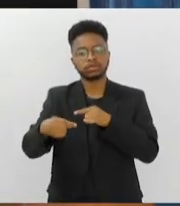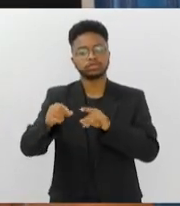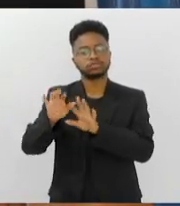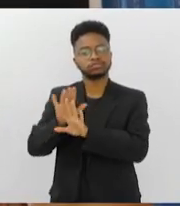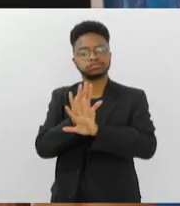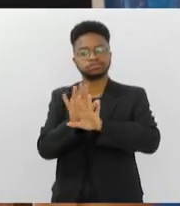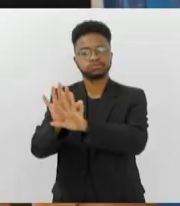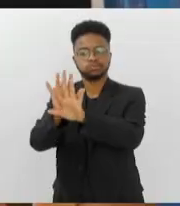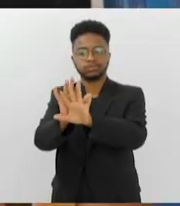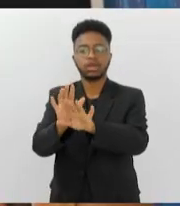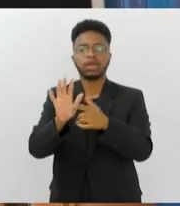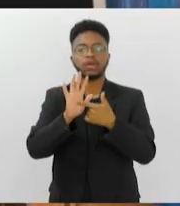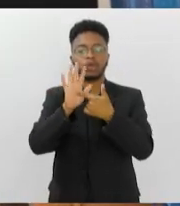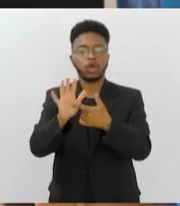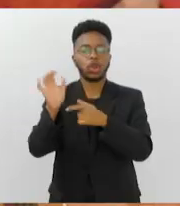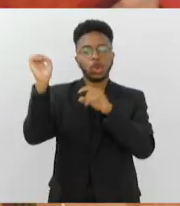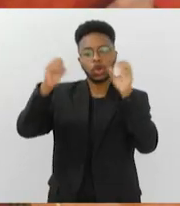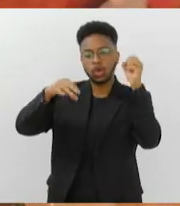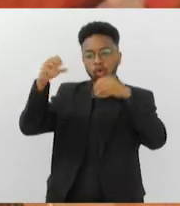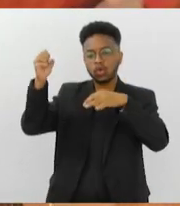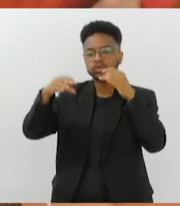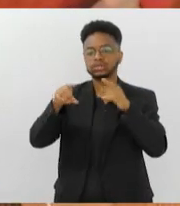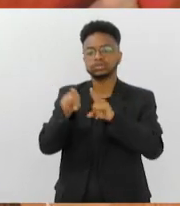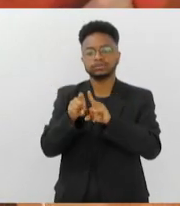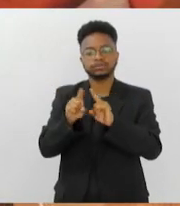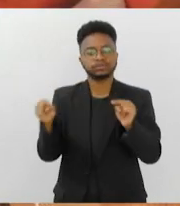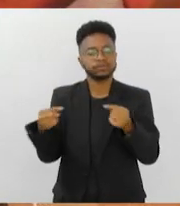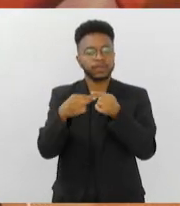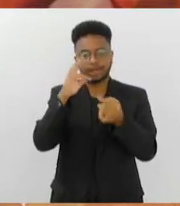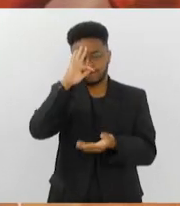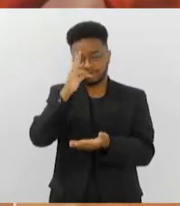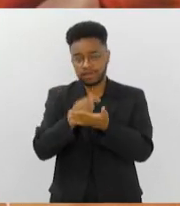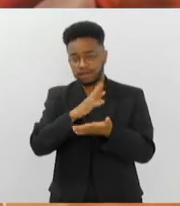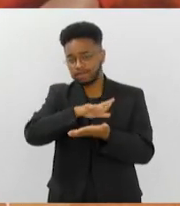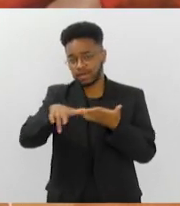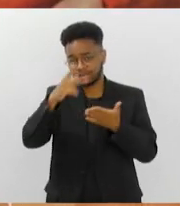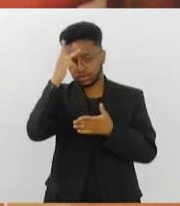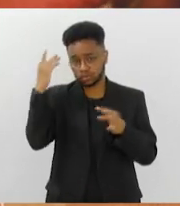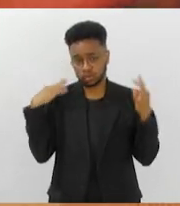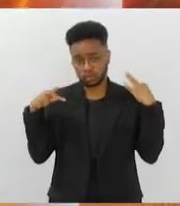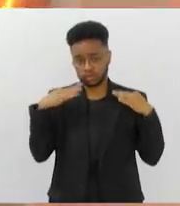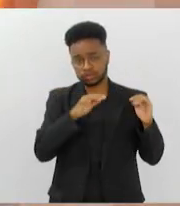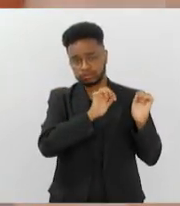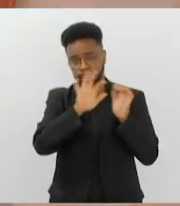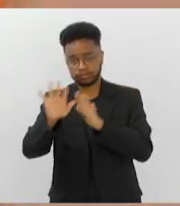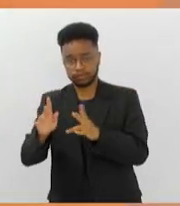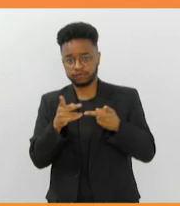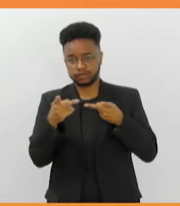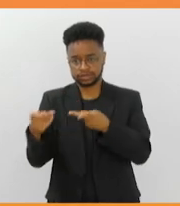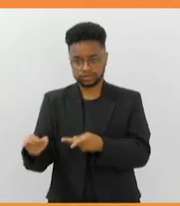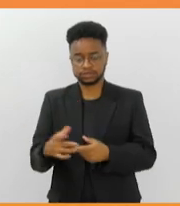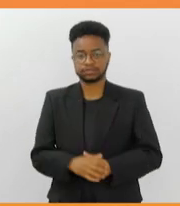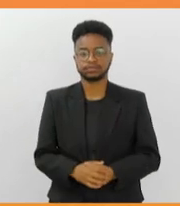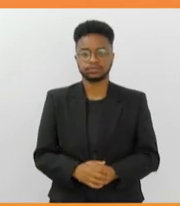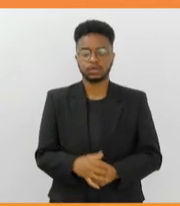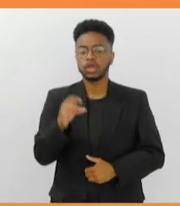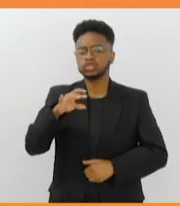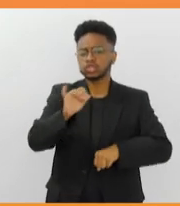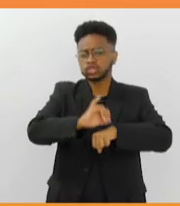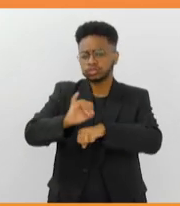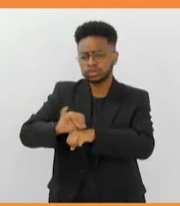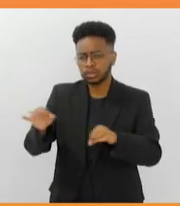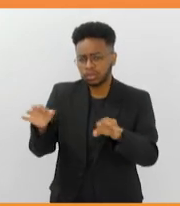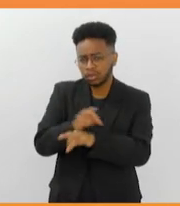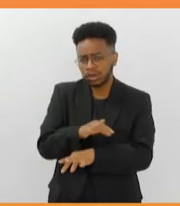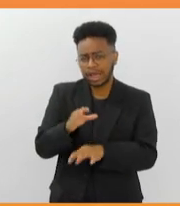espetáculo de luzes, numa demonstração de fé que tem atraído milhares de turistas. Nem só de exposições vive